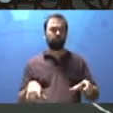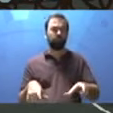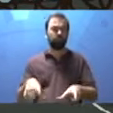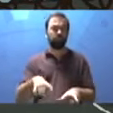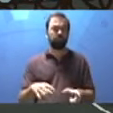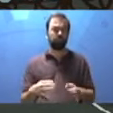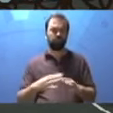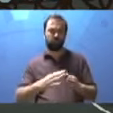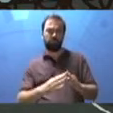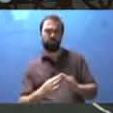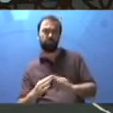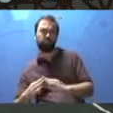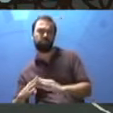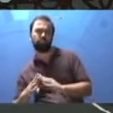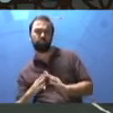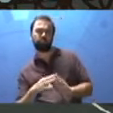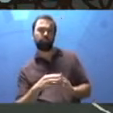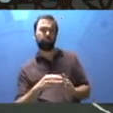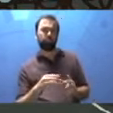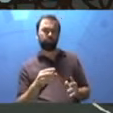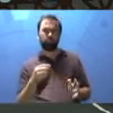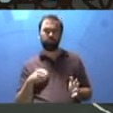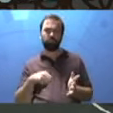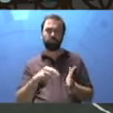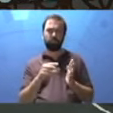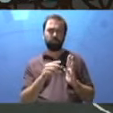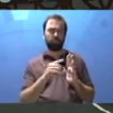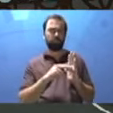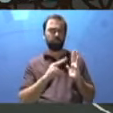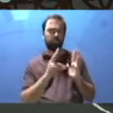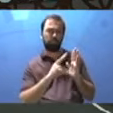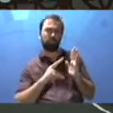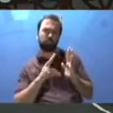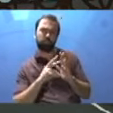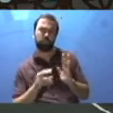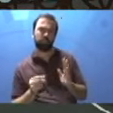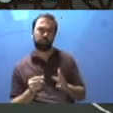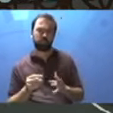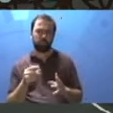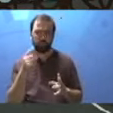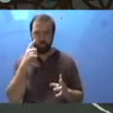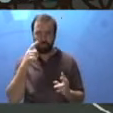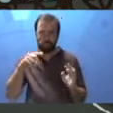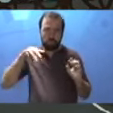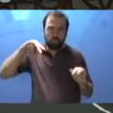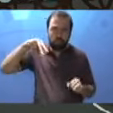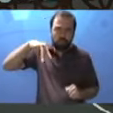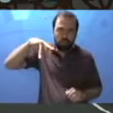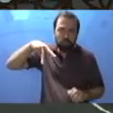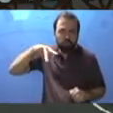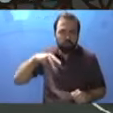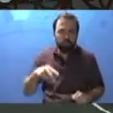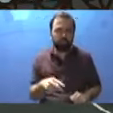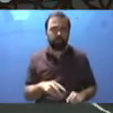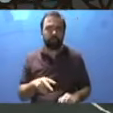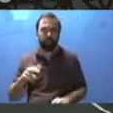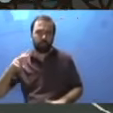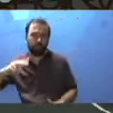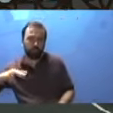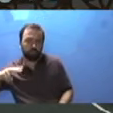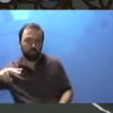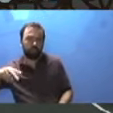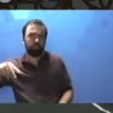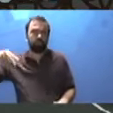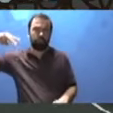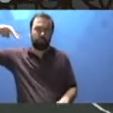casinha, põe no chão e olha. Tenta desenhar o que você está vendo de cima. Põe em cima da mesa, olha da lateral. Tenta desenhar o que você está